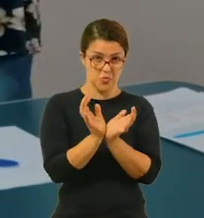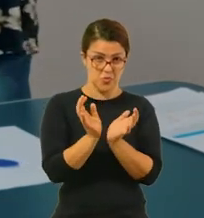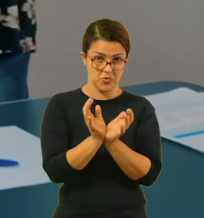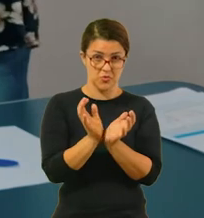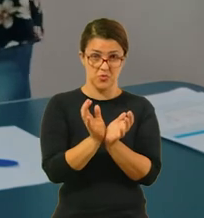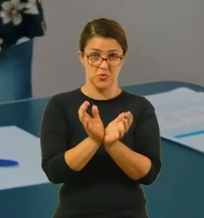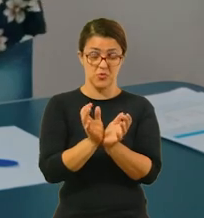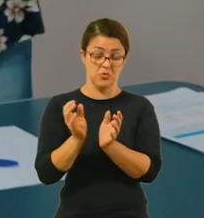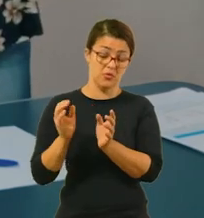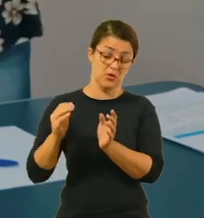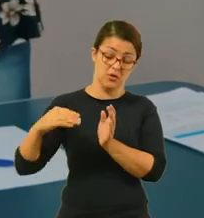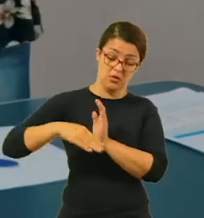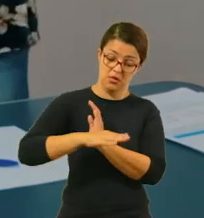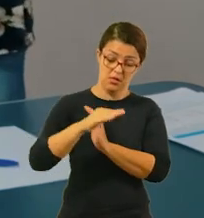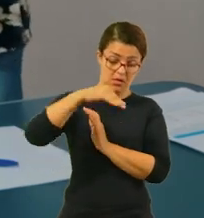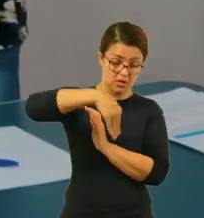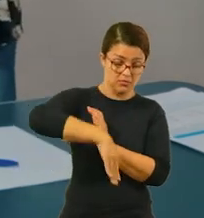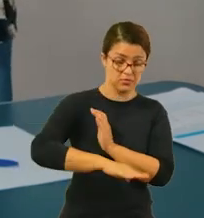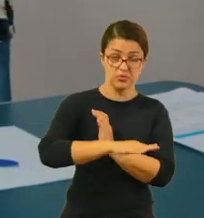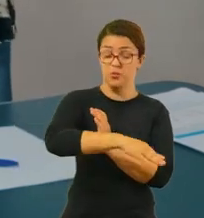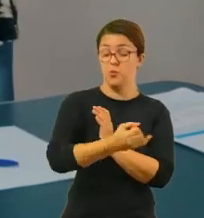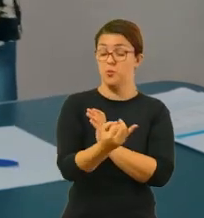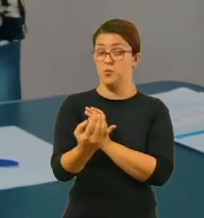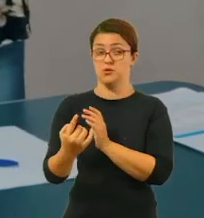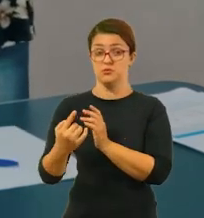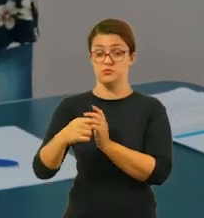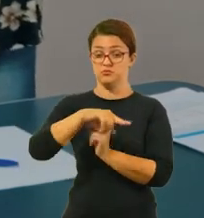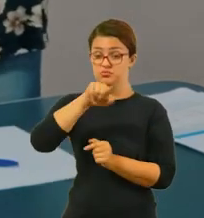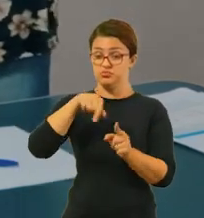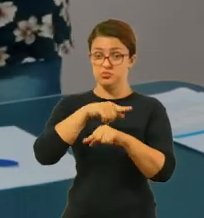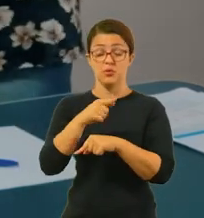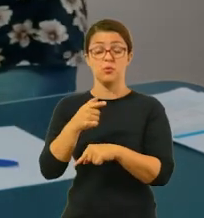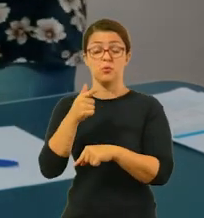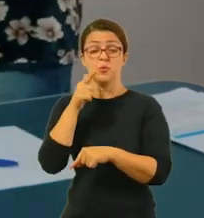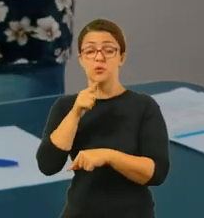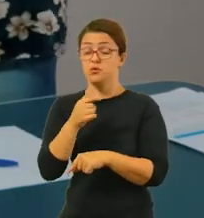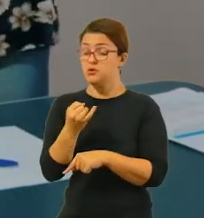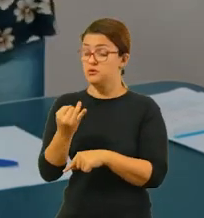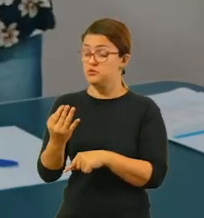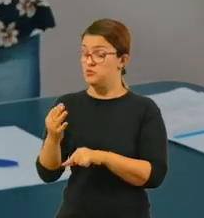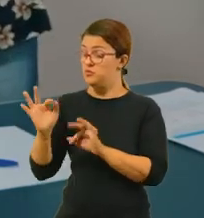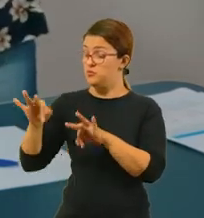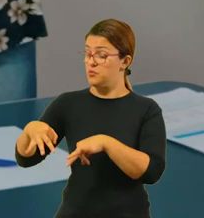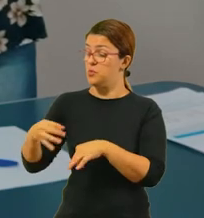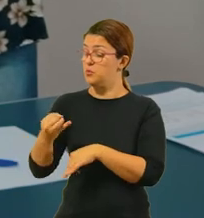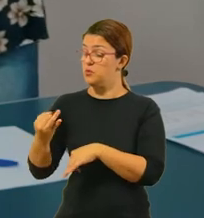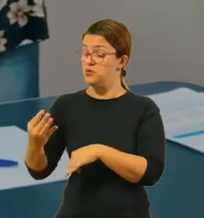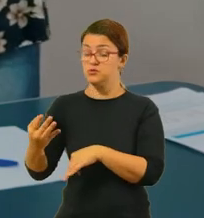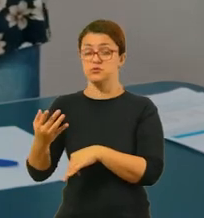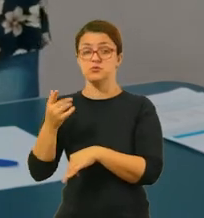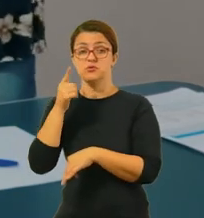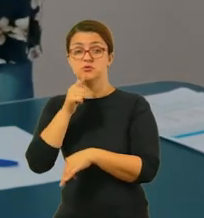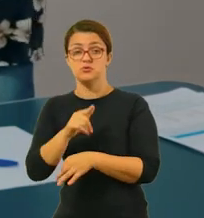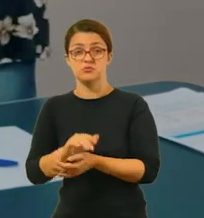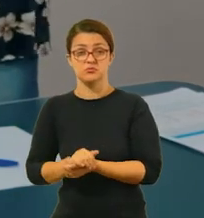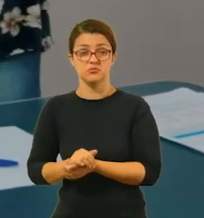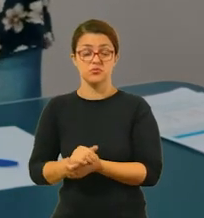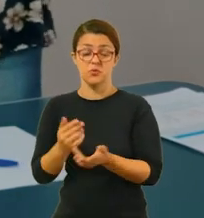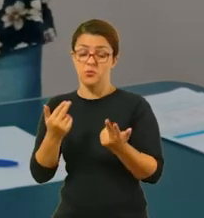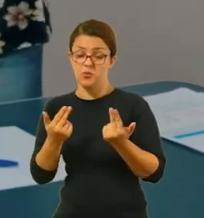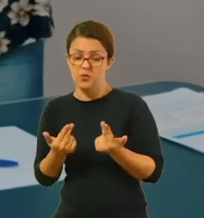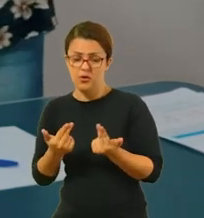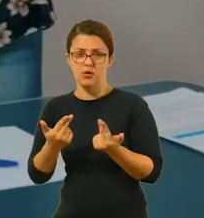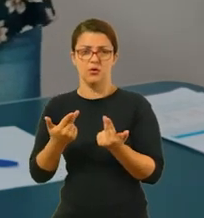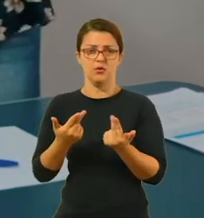quantas voltas ele vai ter que dar para levar essas pessoas. E na última rodada, quantas pessoas foram? Será que foi a mesma